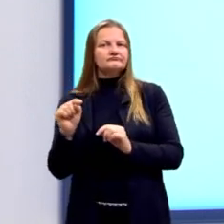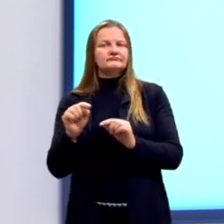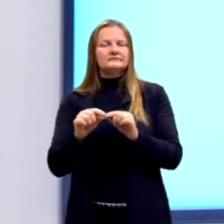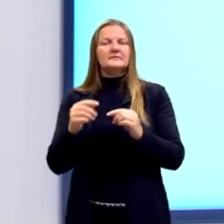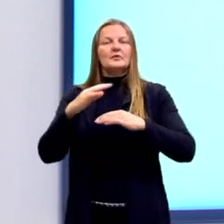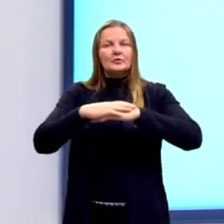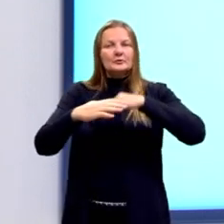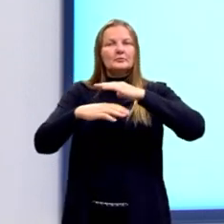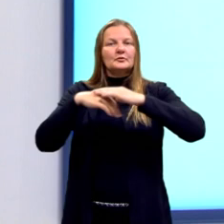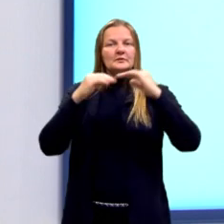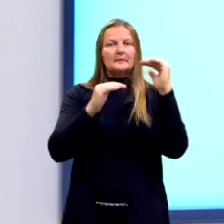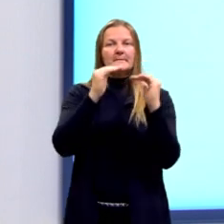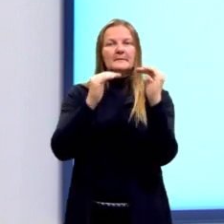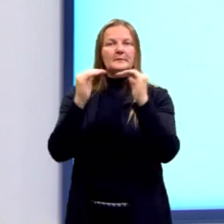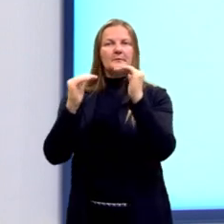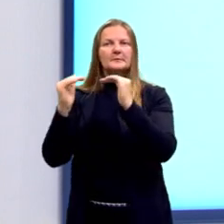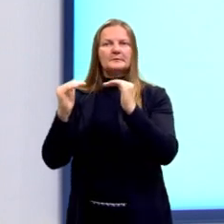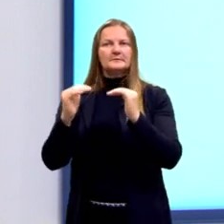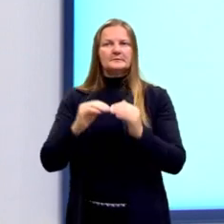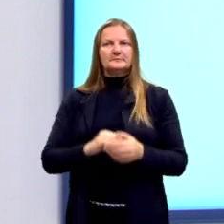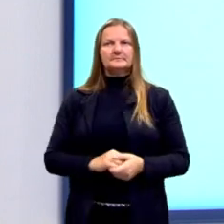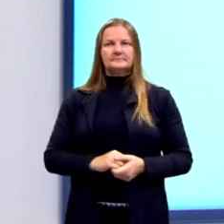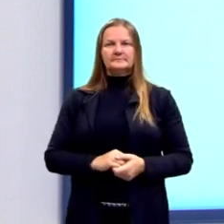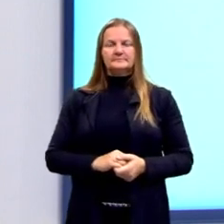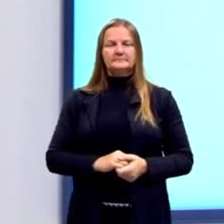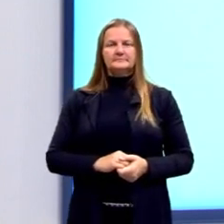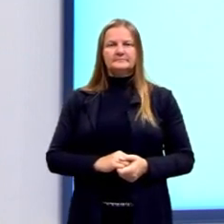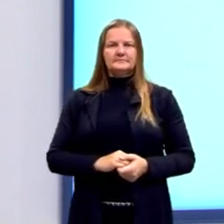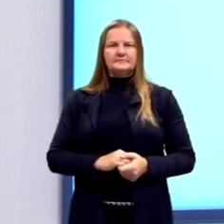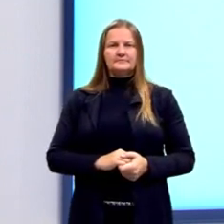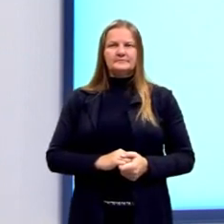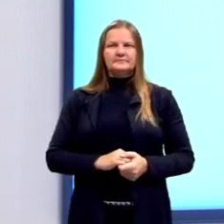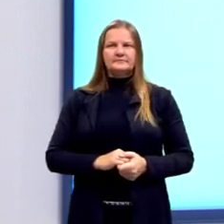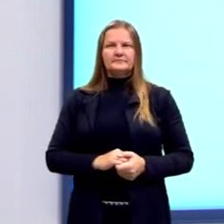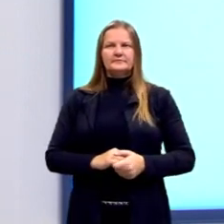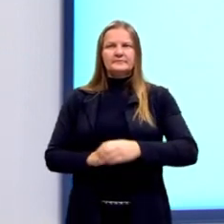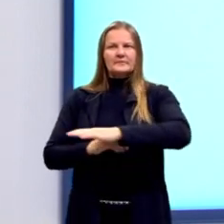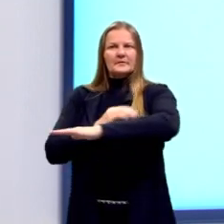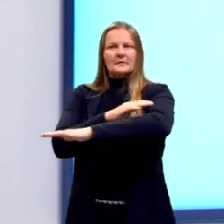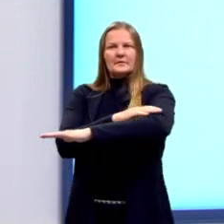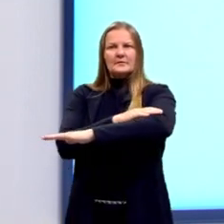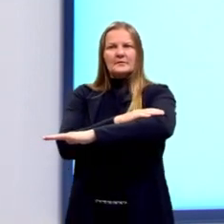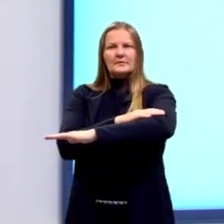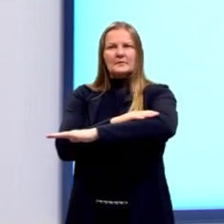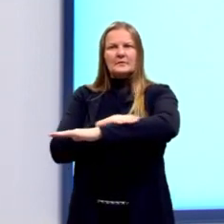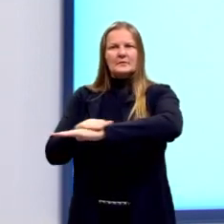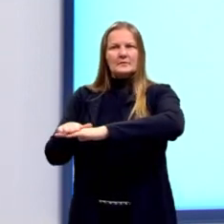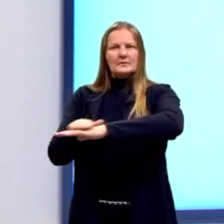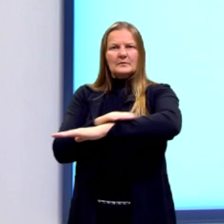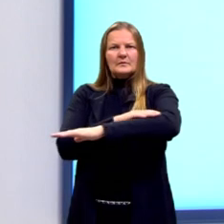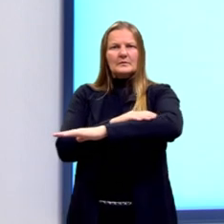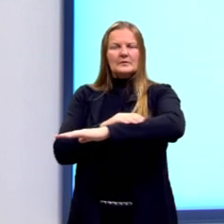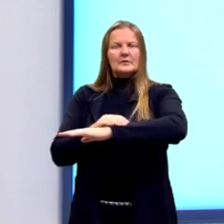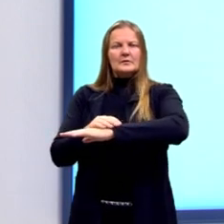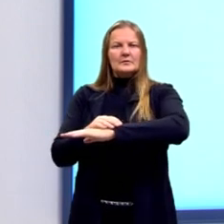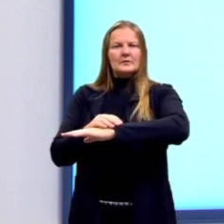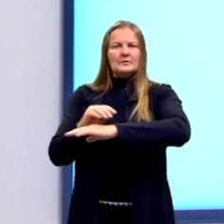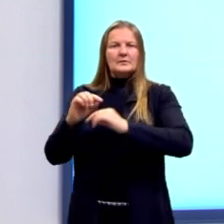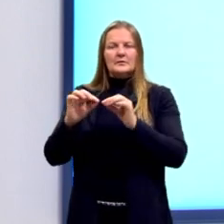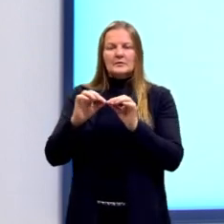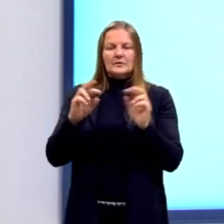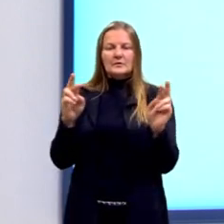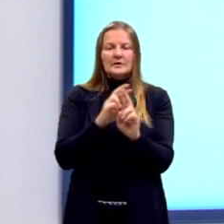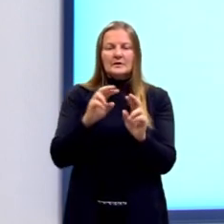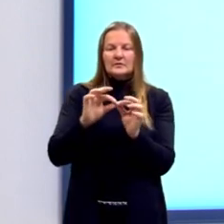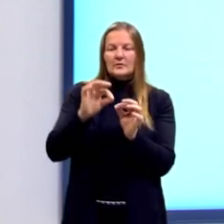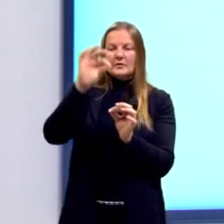montar a mesma proporção. Então, a base do triângulo menor, em relação à altura deste,